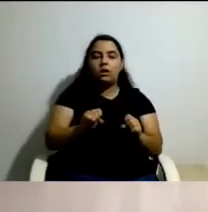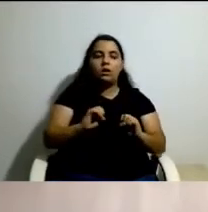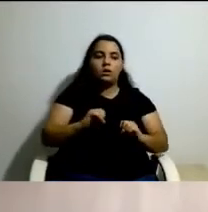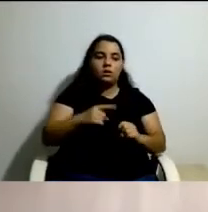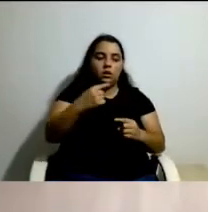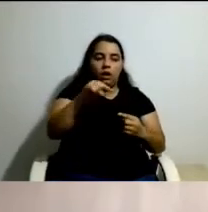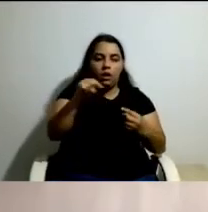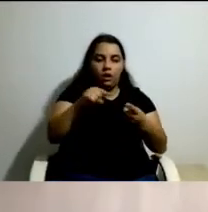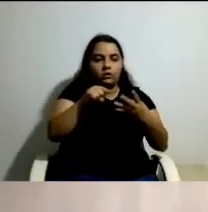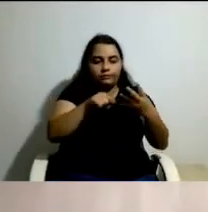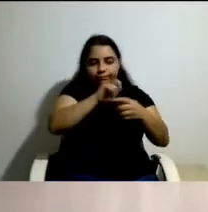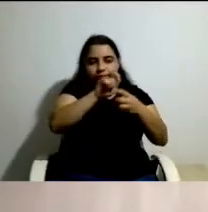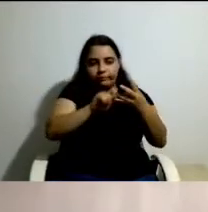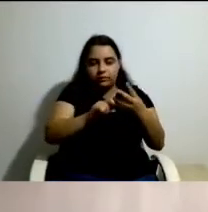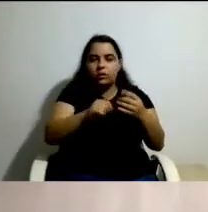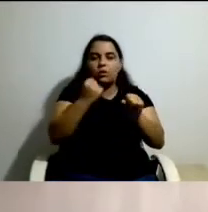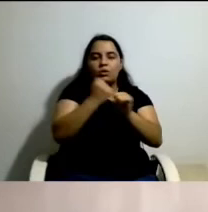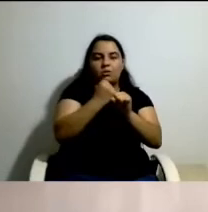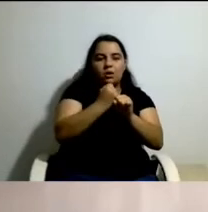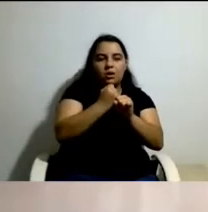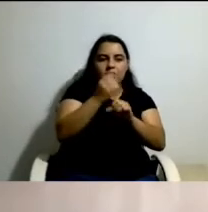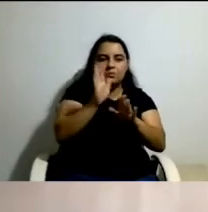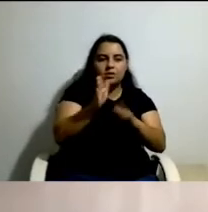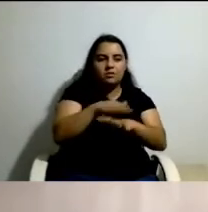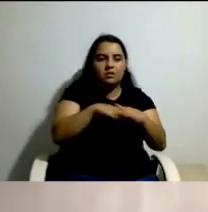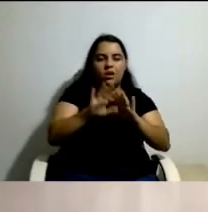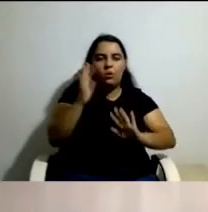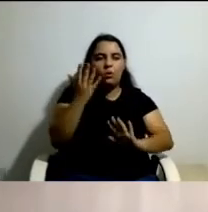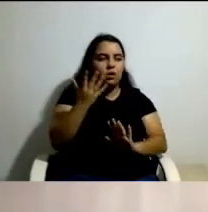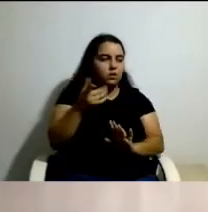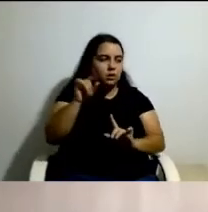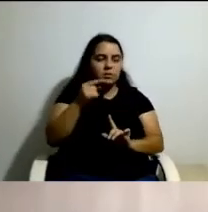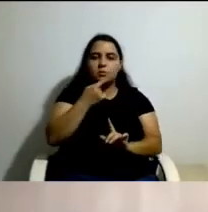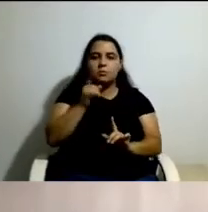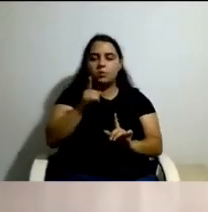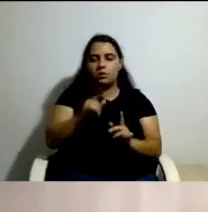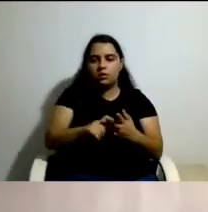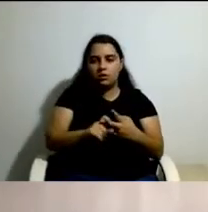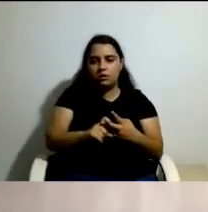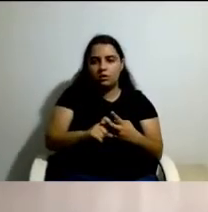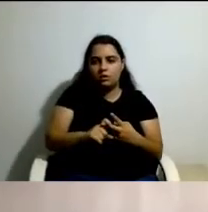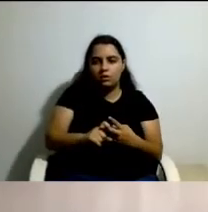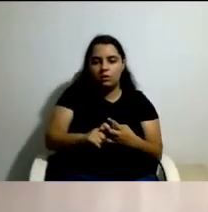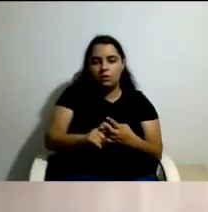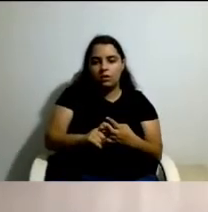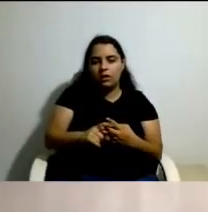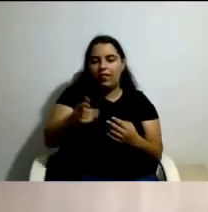funções a desempenhar, verificou-se uma grande dificuldade de compatibilizar um treze deste tipo de trabalho com